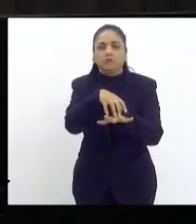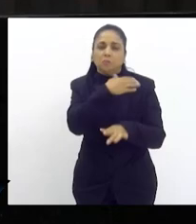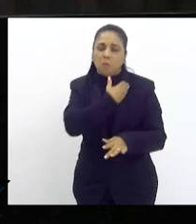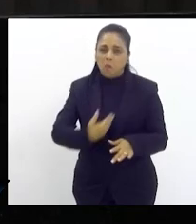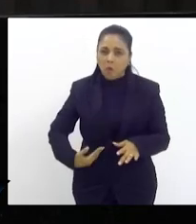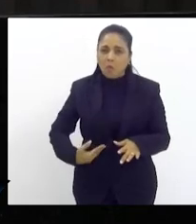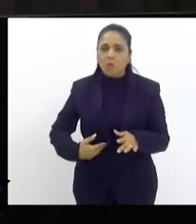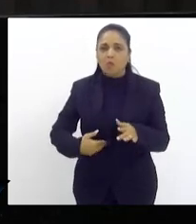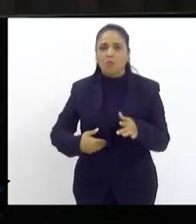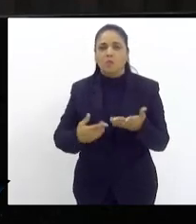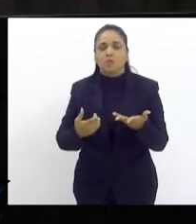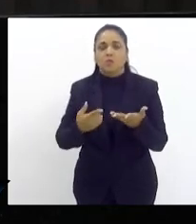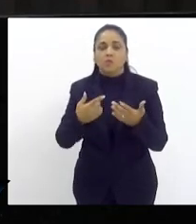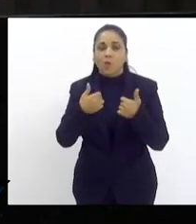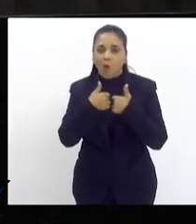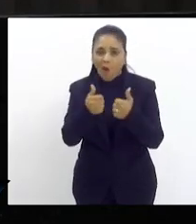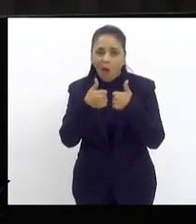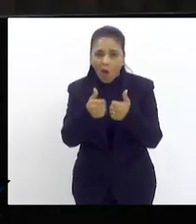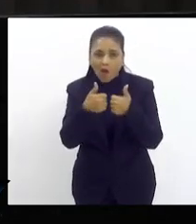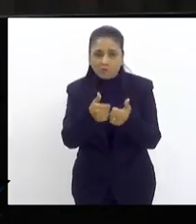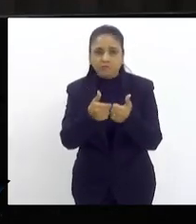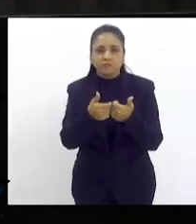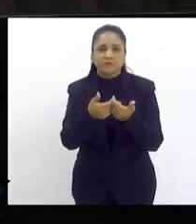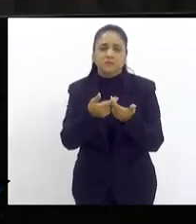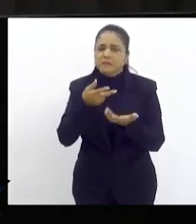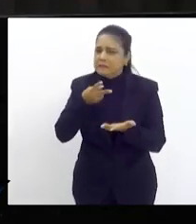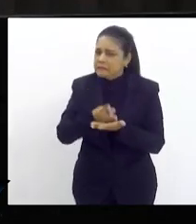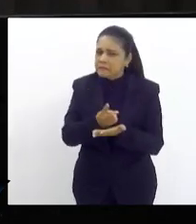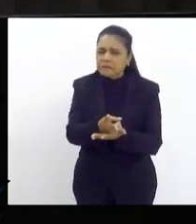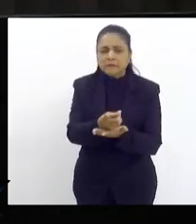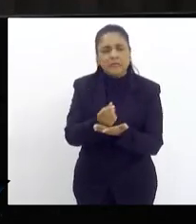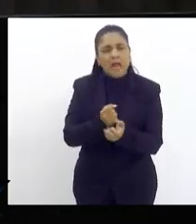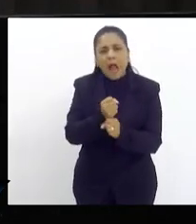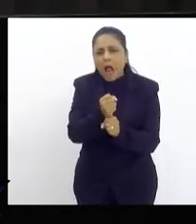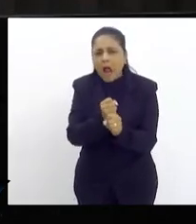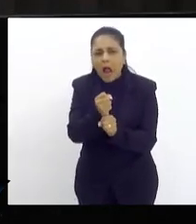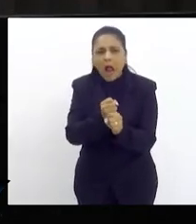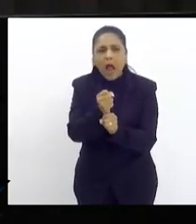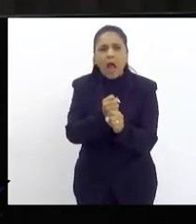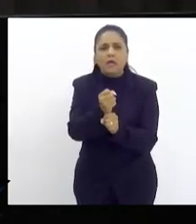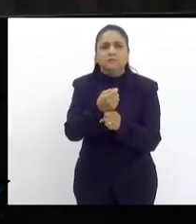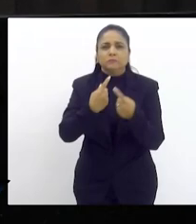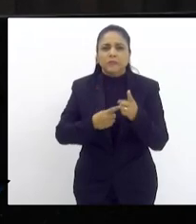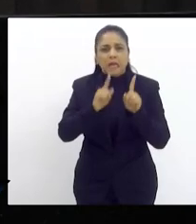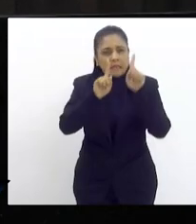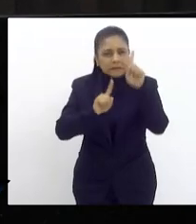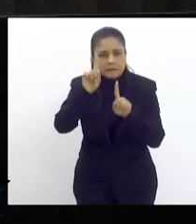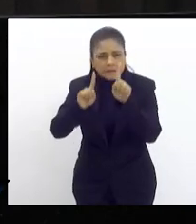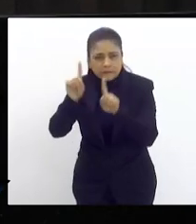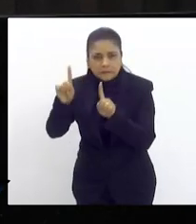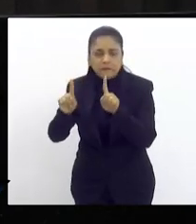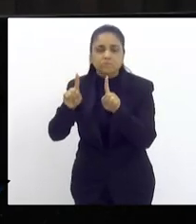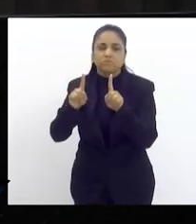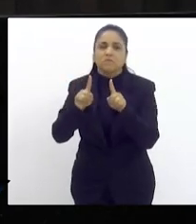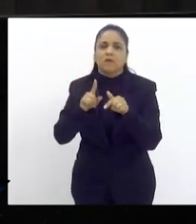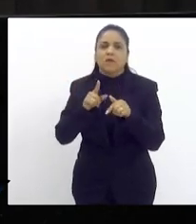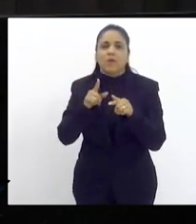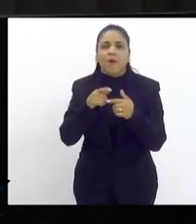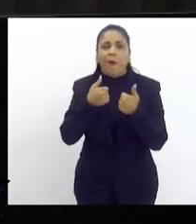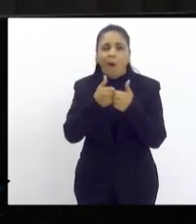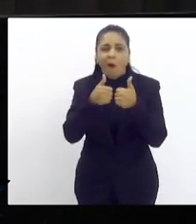máfia dos ônibus que infelizmente perdura por tanto tempo tem que licitar as linhas de ônibus é a hora de licitar